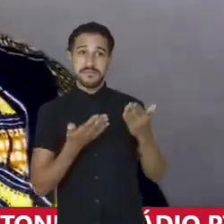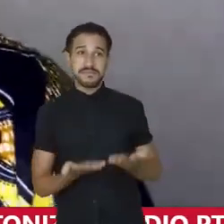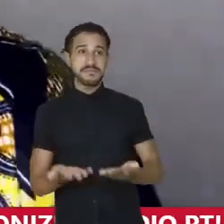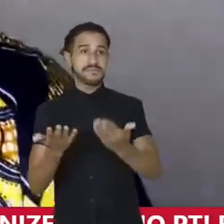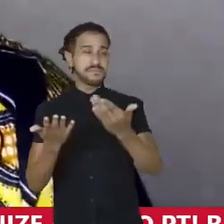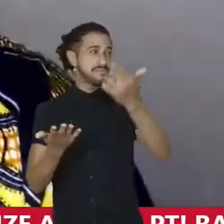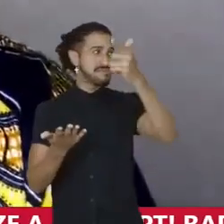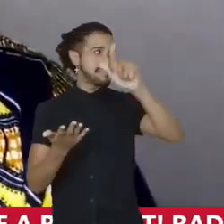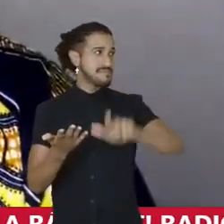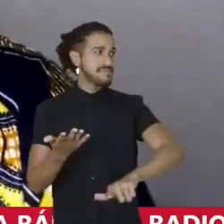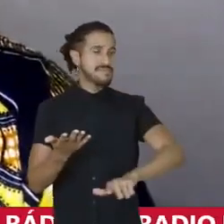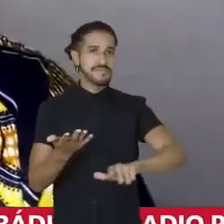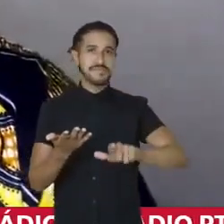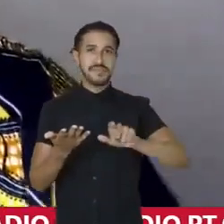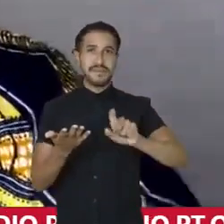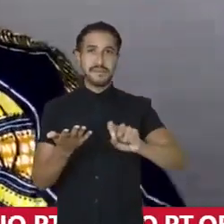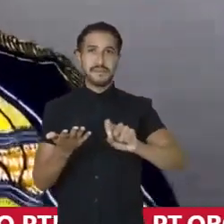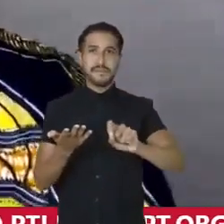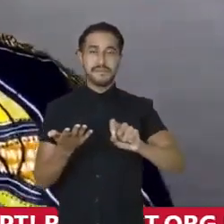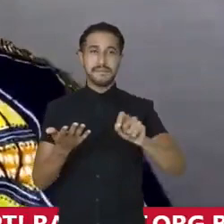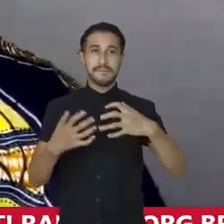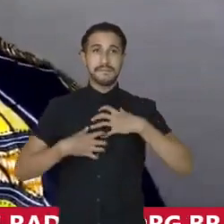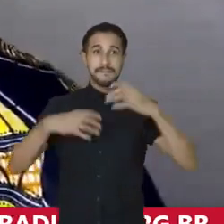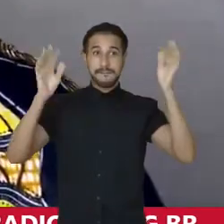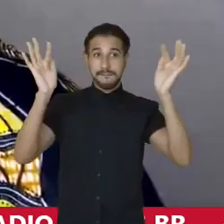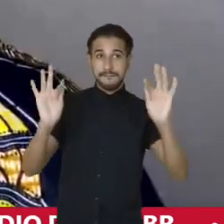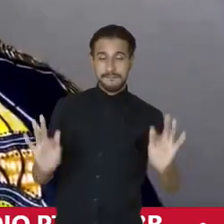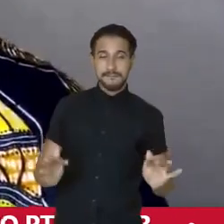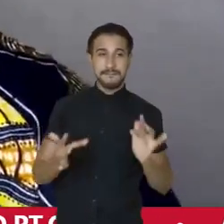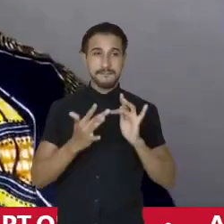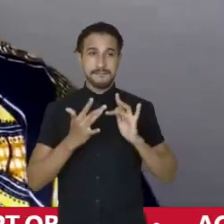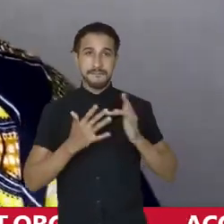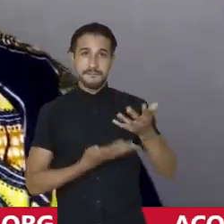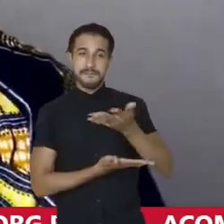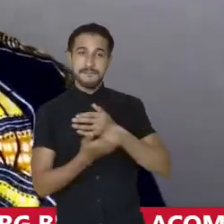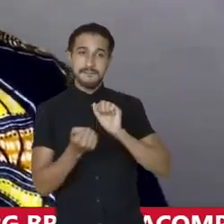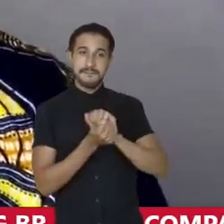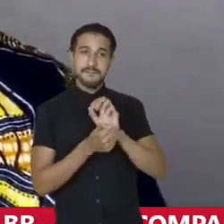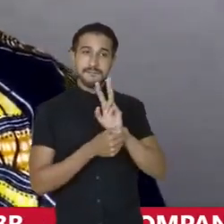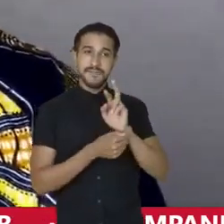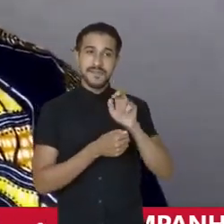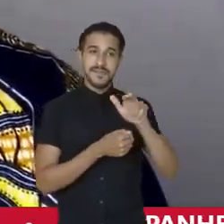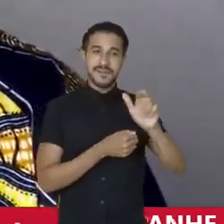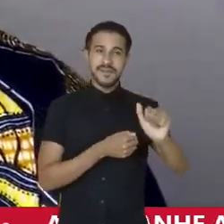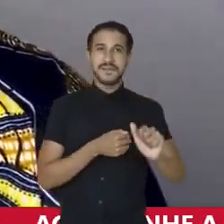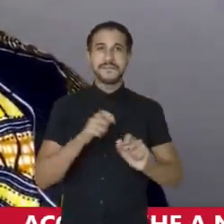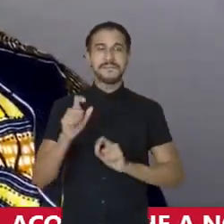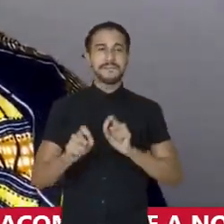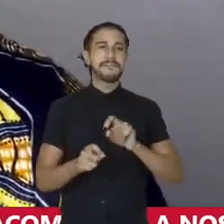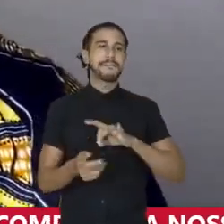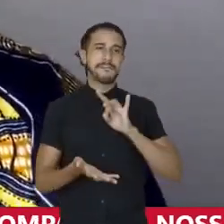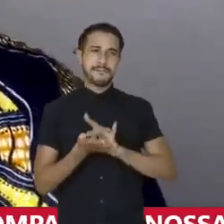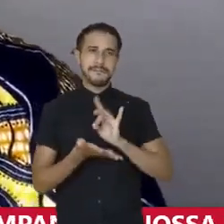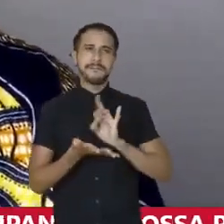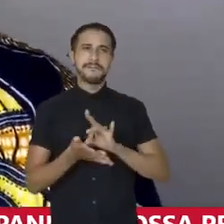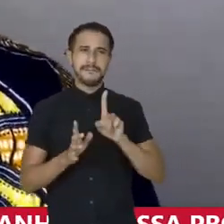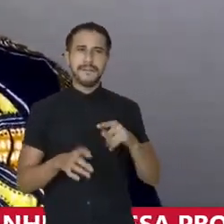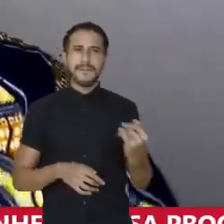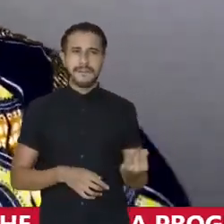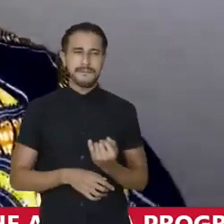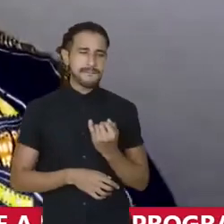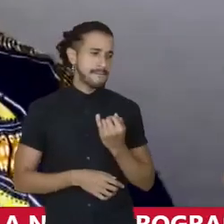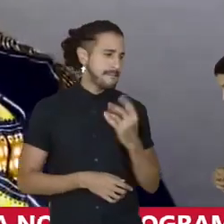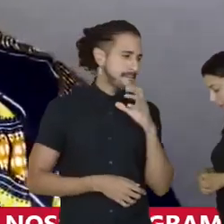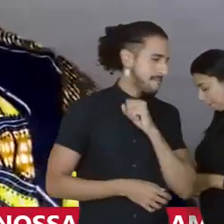essa felicidade que é ter o contato contigo, Verônica, porque, de fato, foi bastante